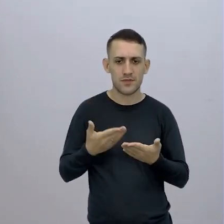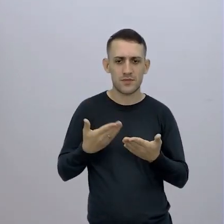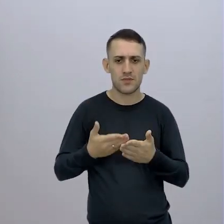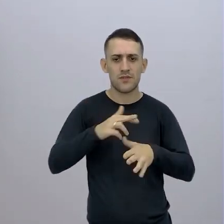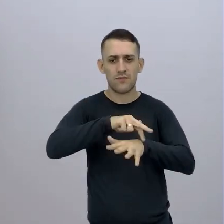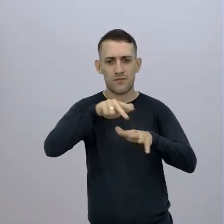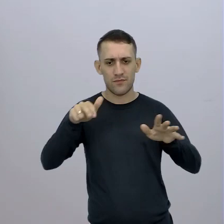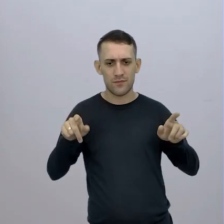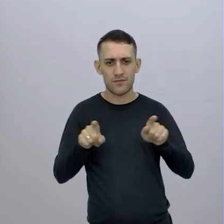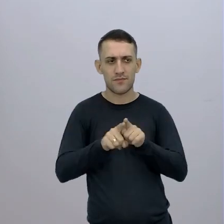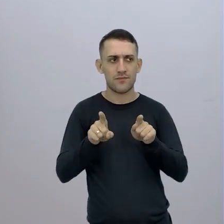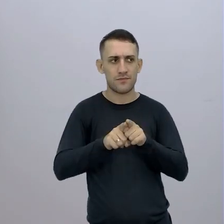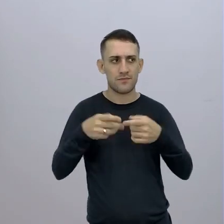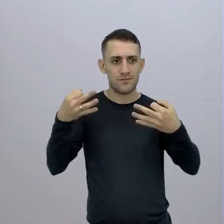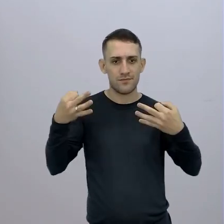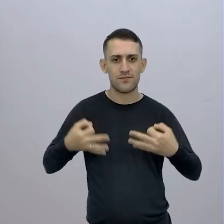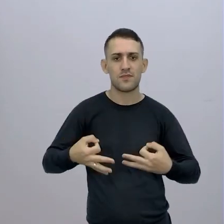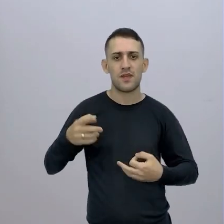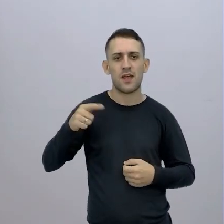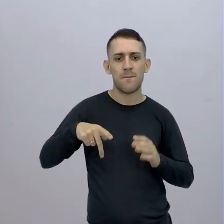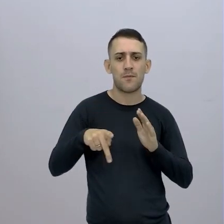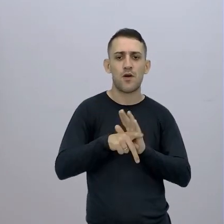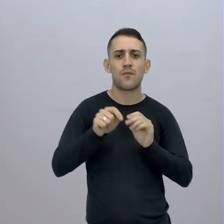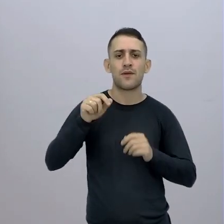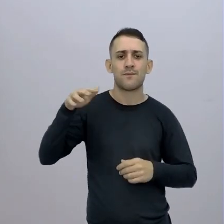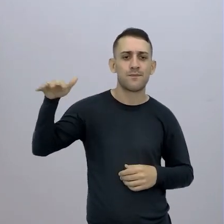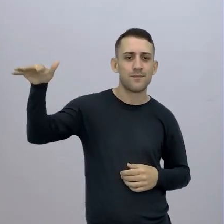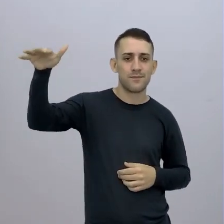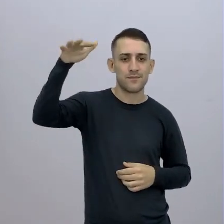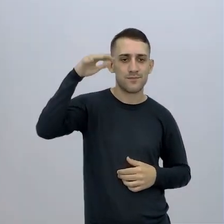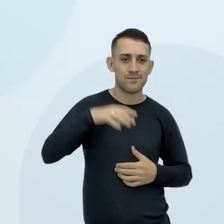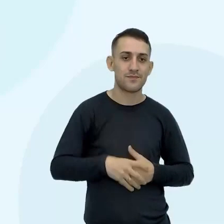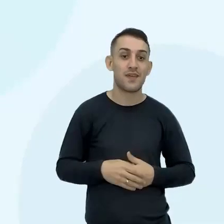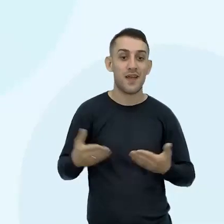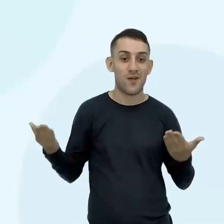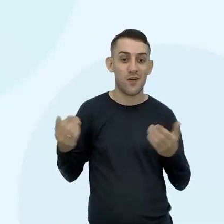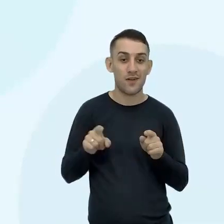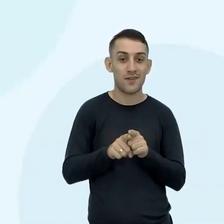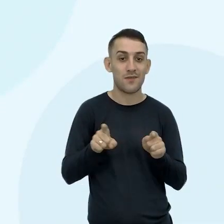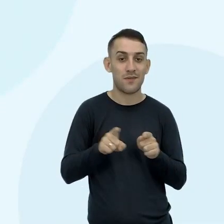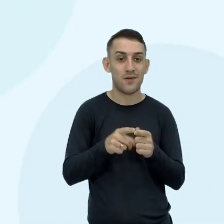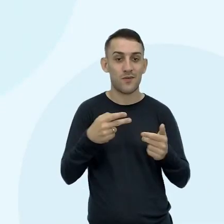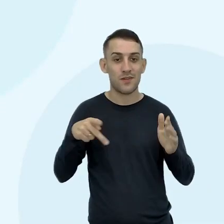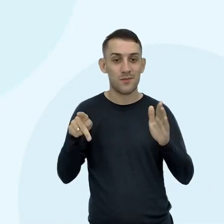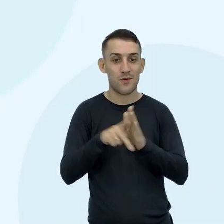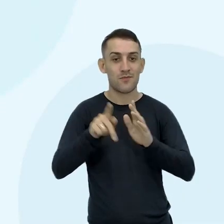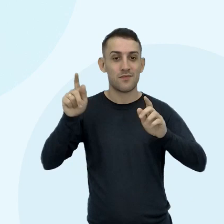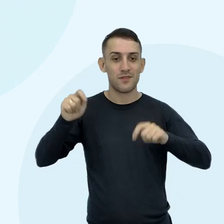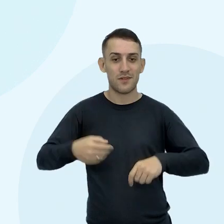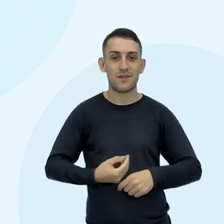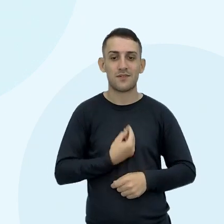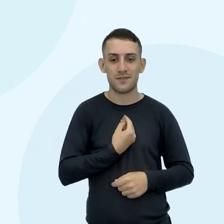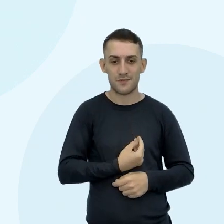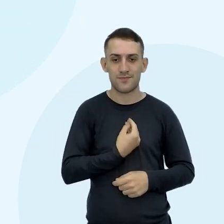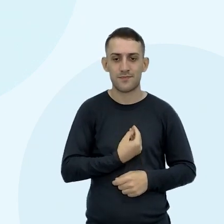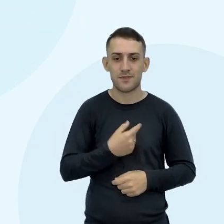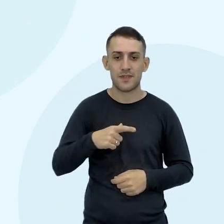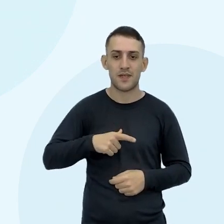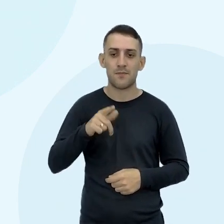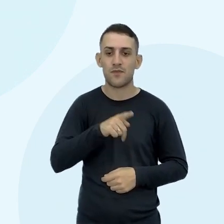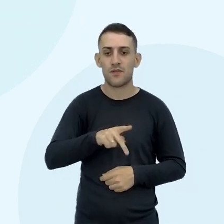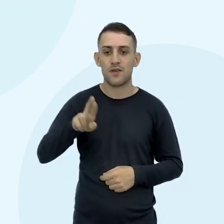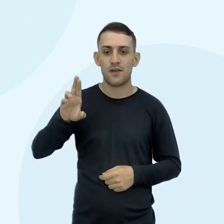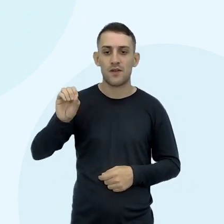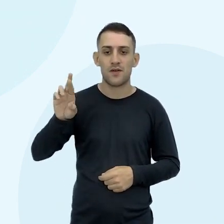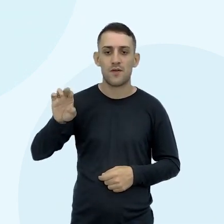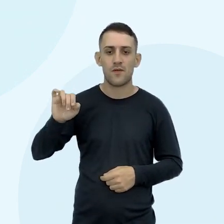isso Certo? Esse é o objetivo Nosso Rumo ao espaço E aí Medidas para a estrela da vida A nossa Roberta aqui No